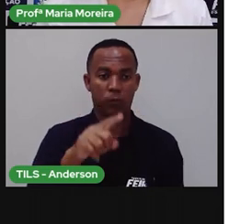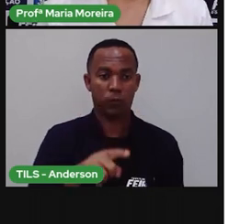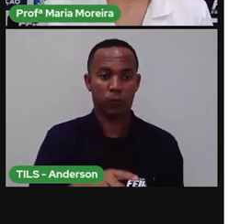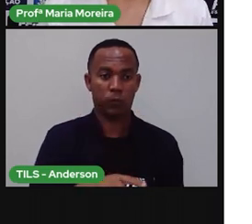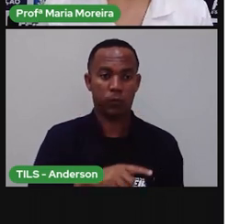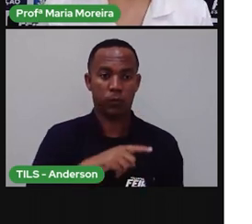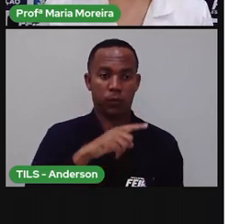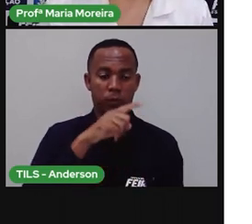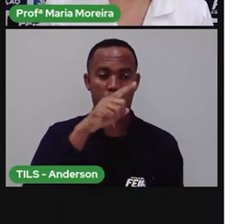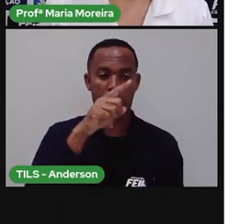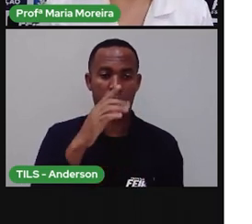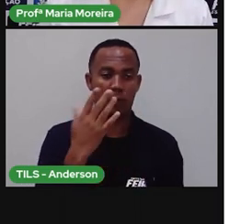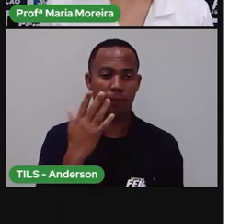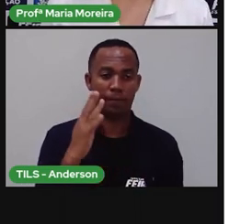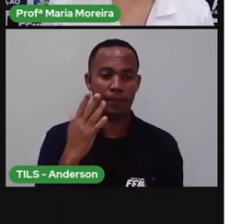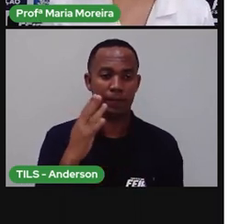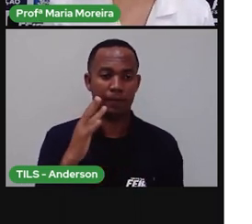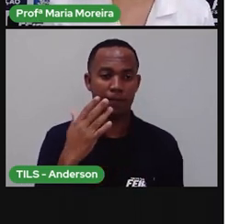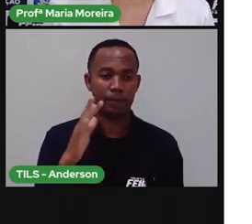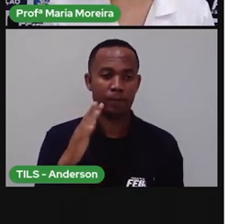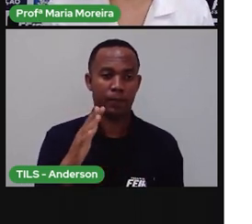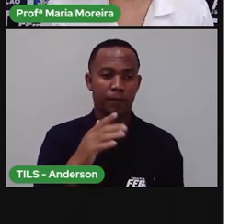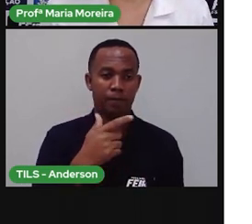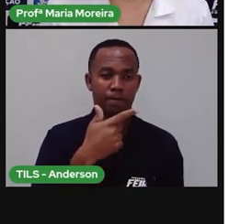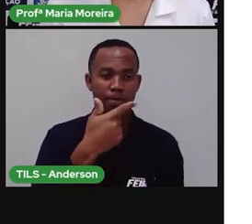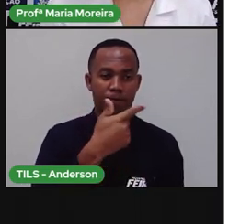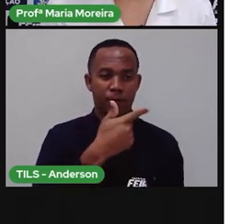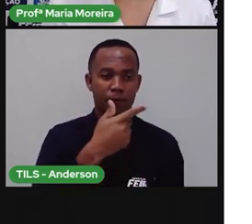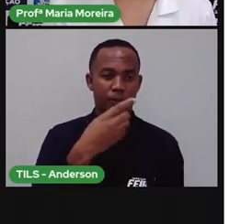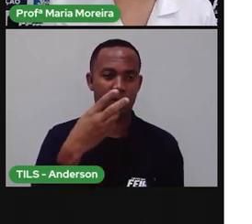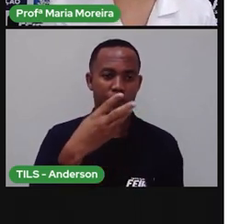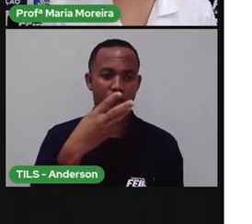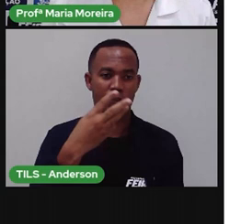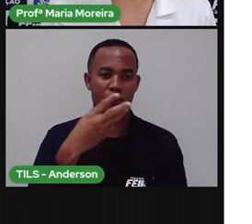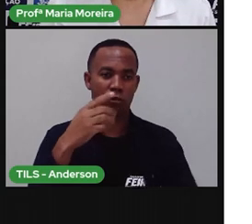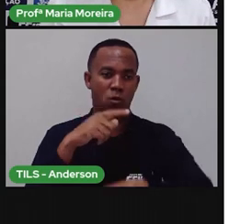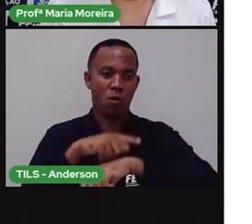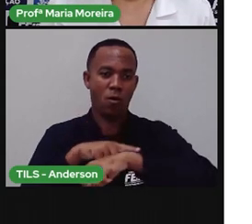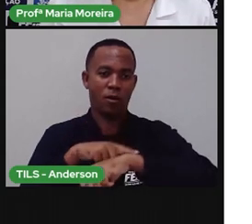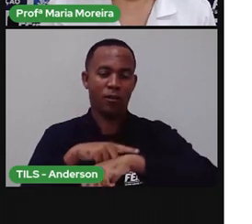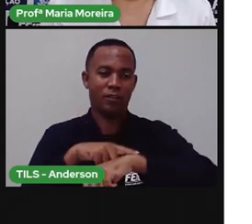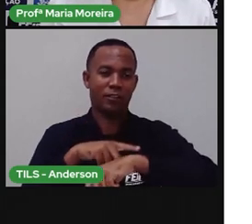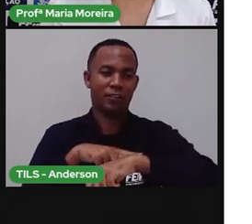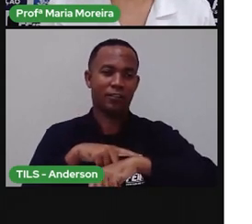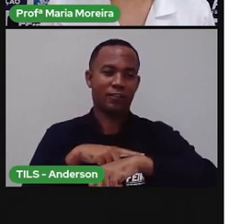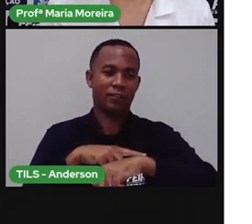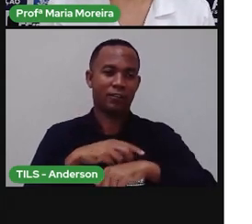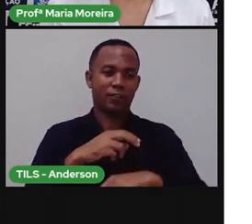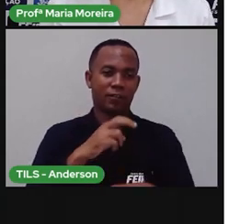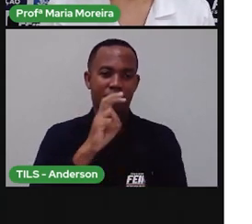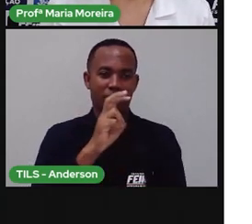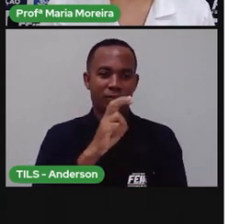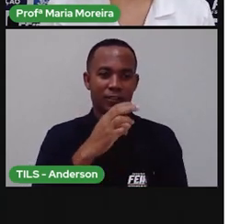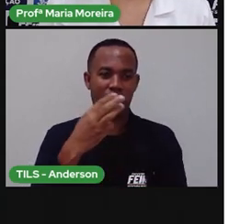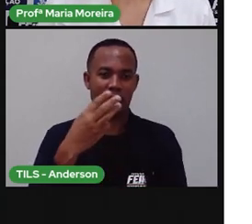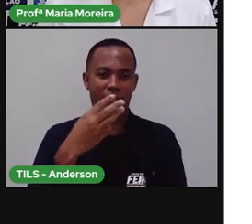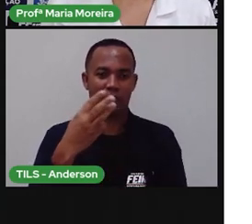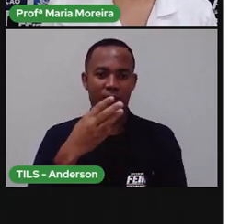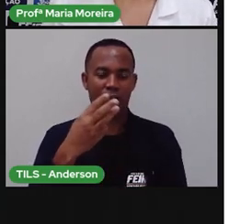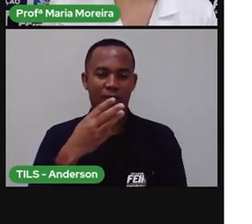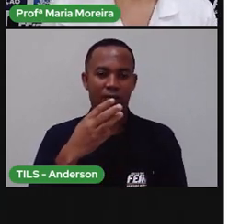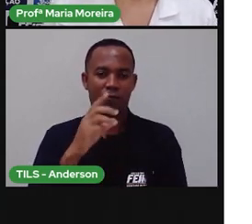período de aproximadamente 23 horas, 56 minutos e 4 segundos, né?